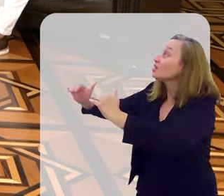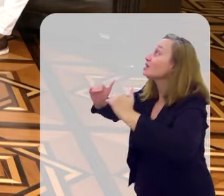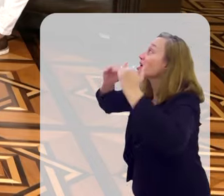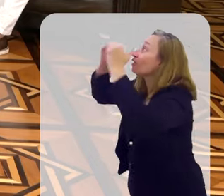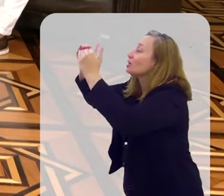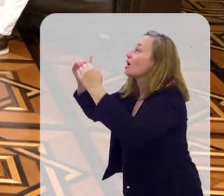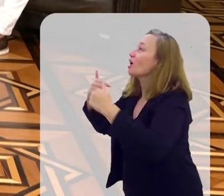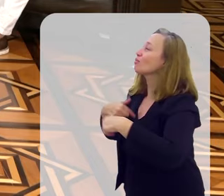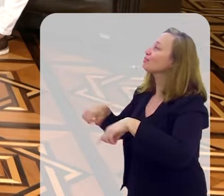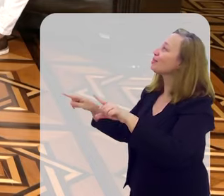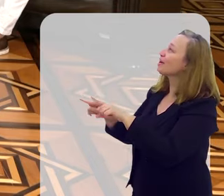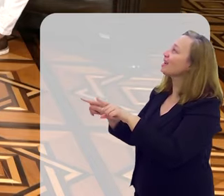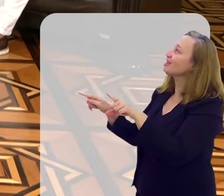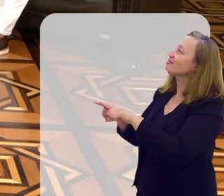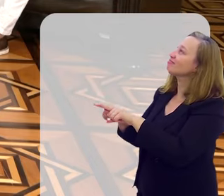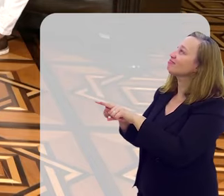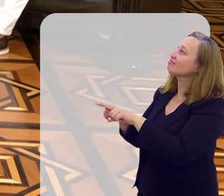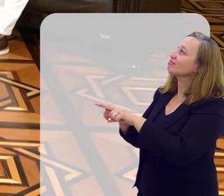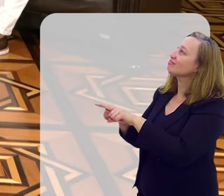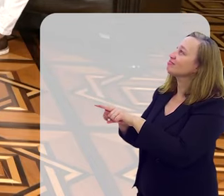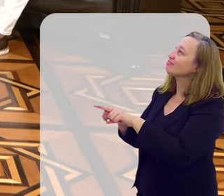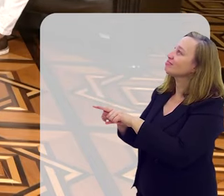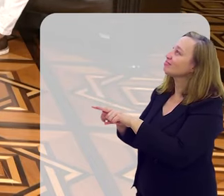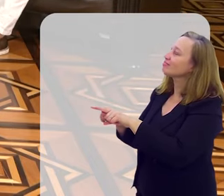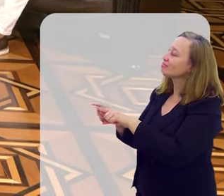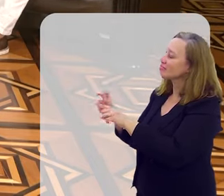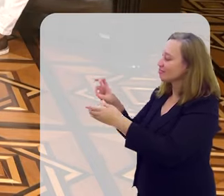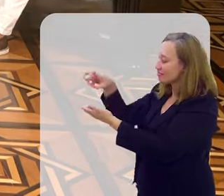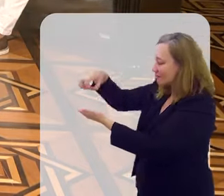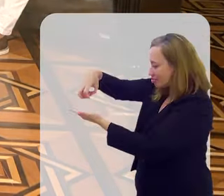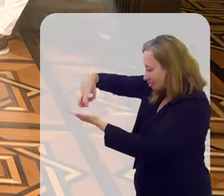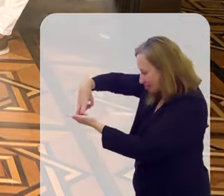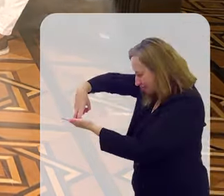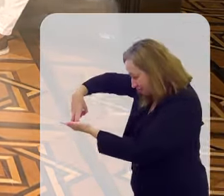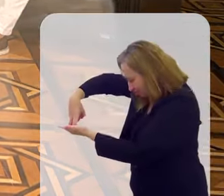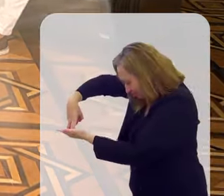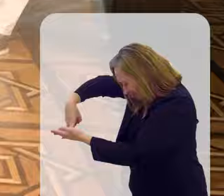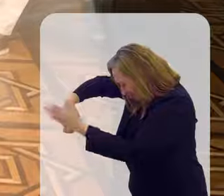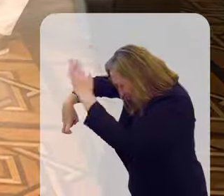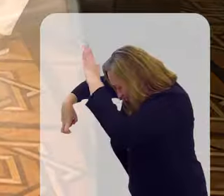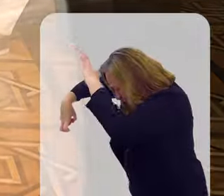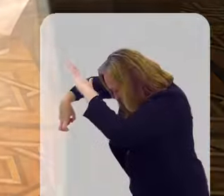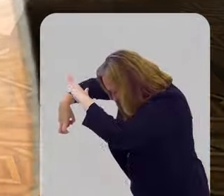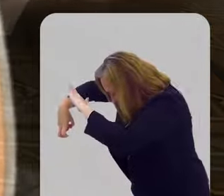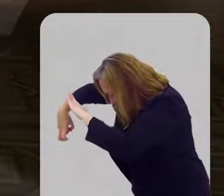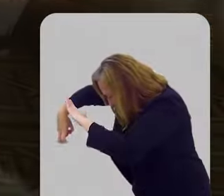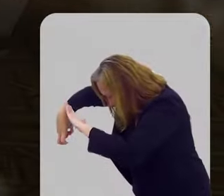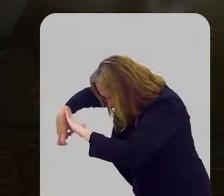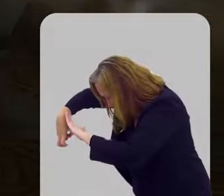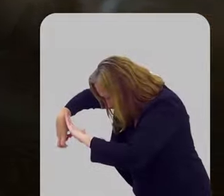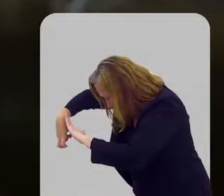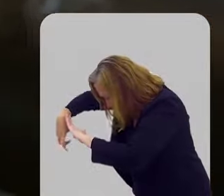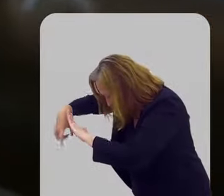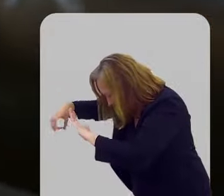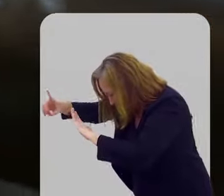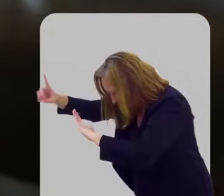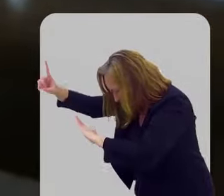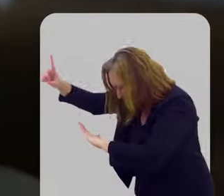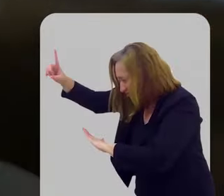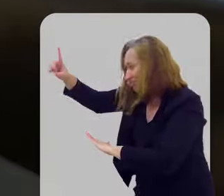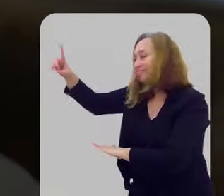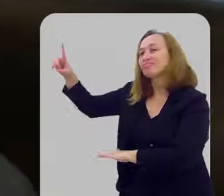também vou me prostrar. Eu também.